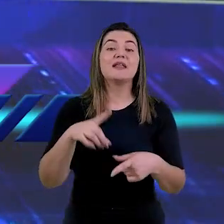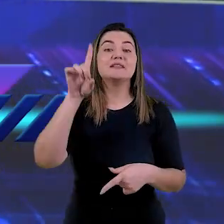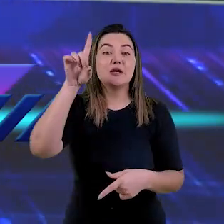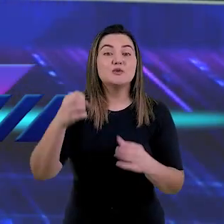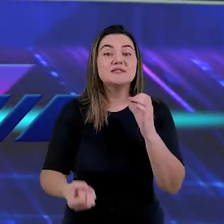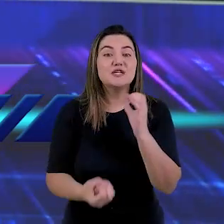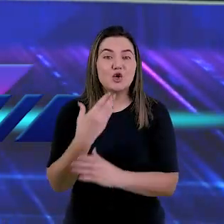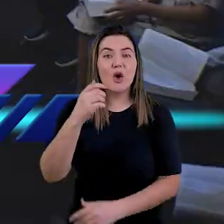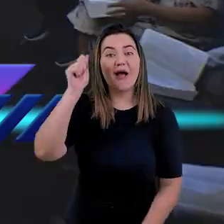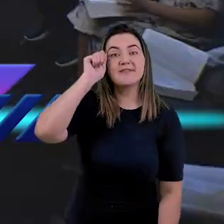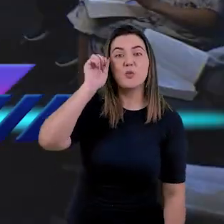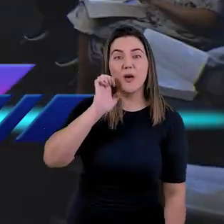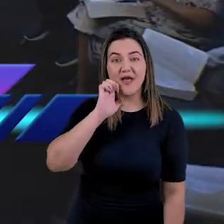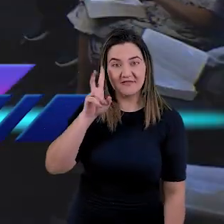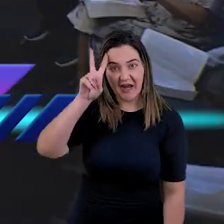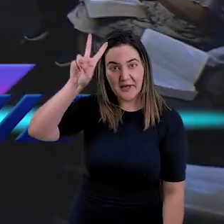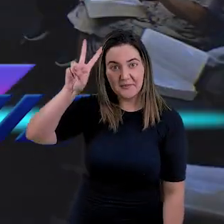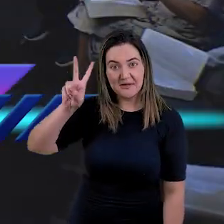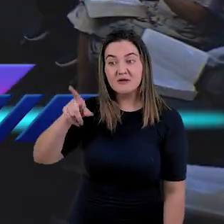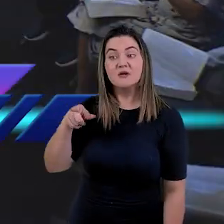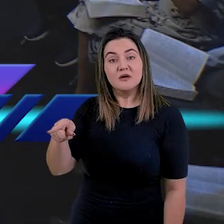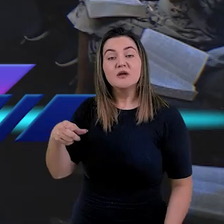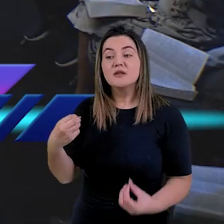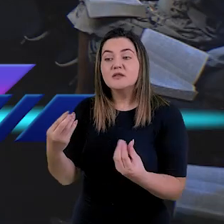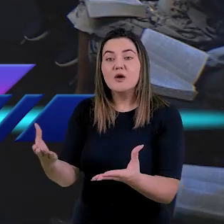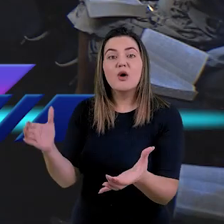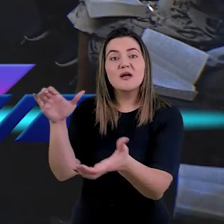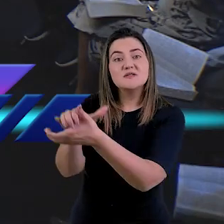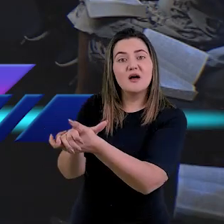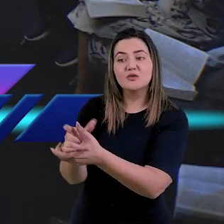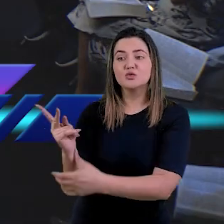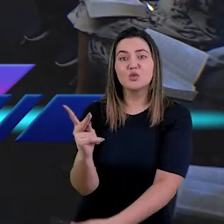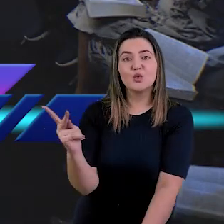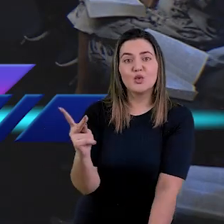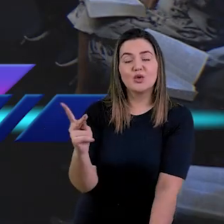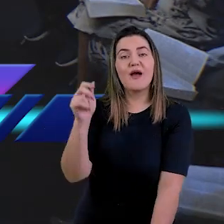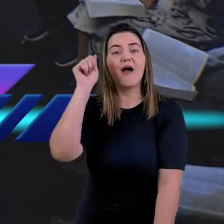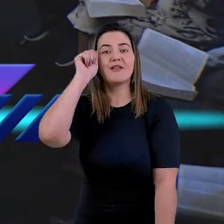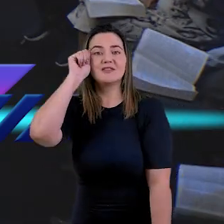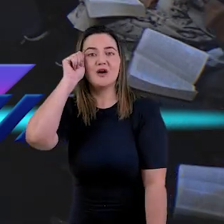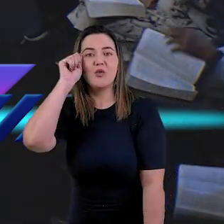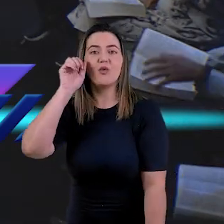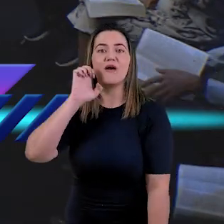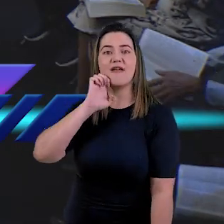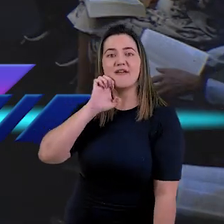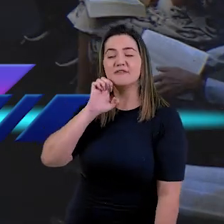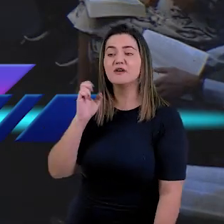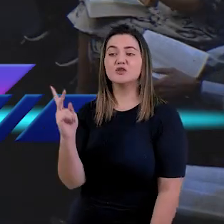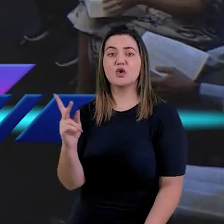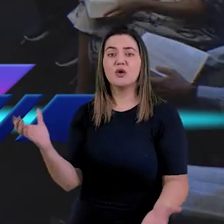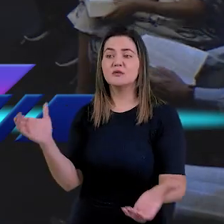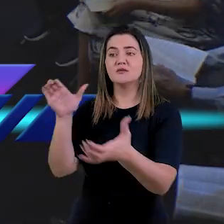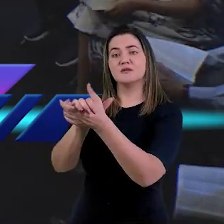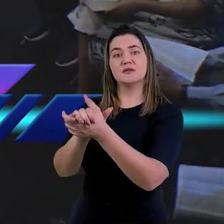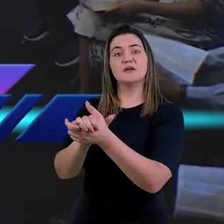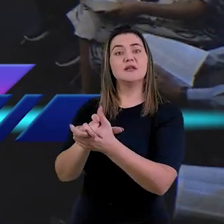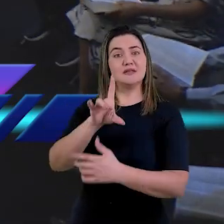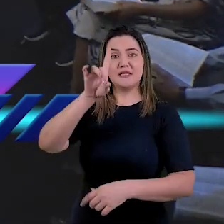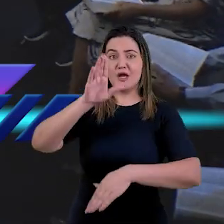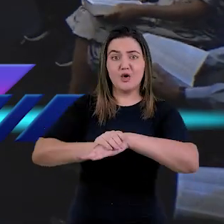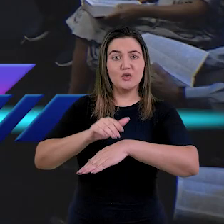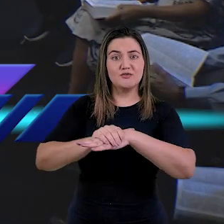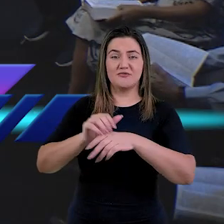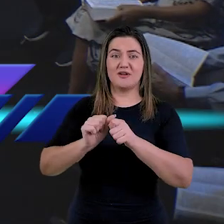quando Ele criou a humanidade. Então, assim que Deus cria o homem e a mulher, o Adão e a Eva, Deus celebra a primeira